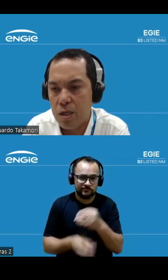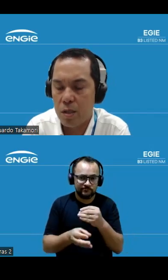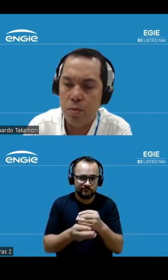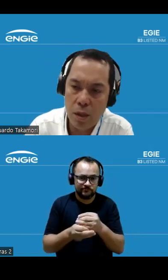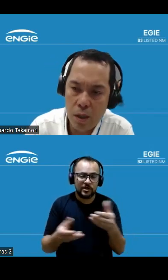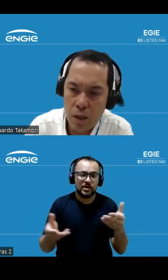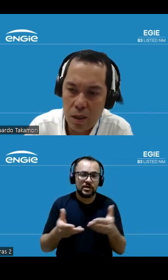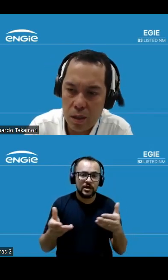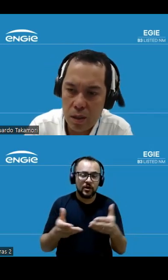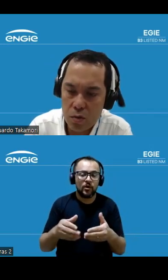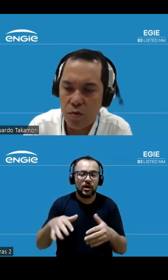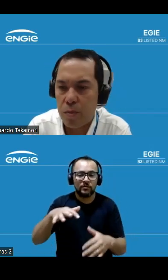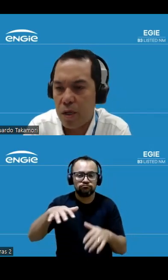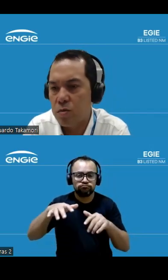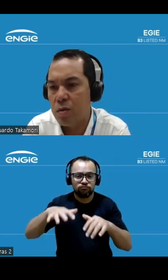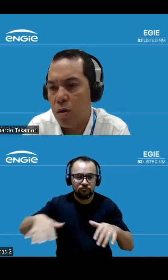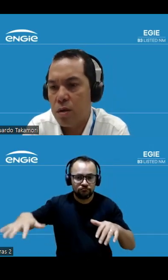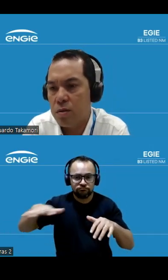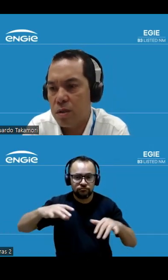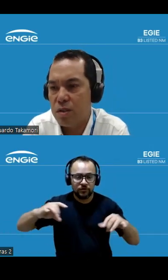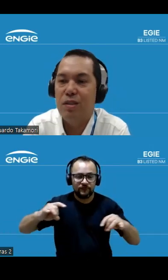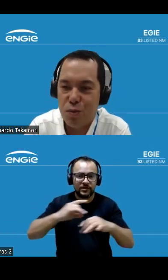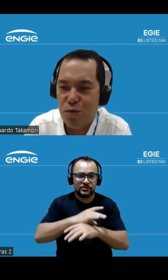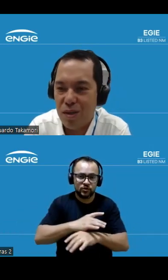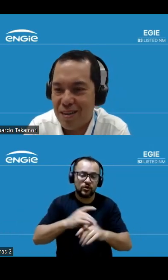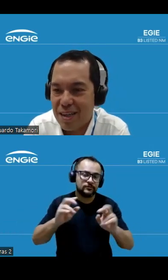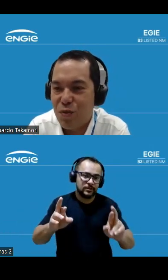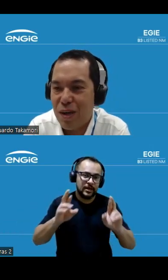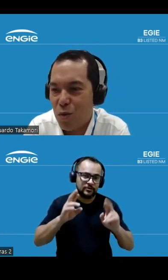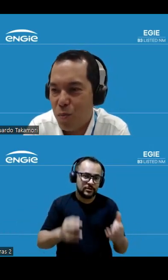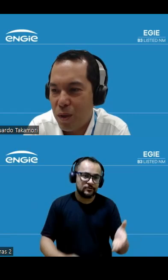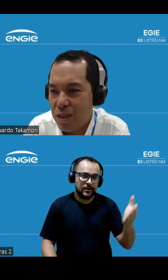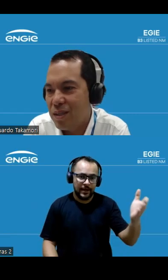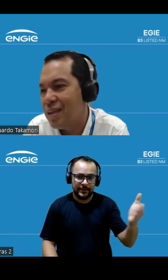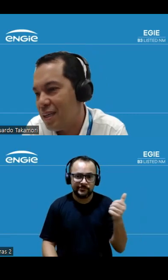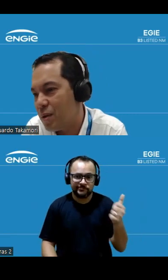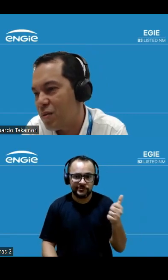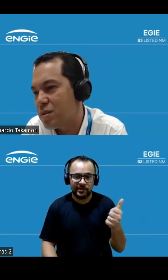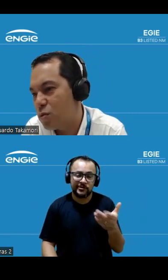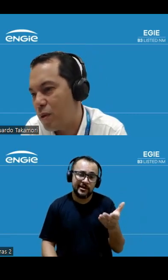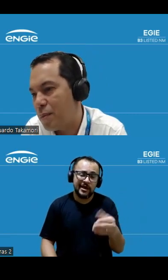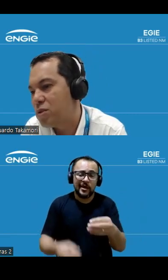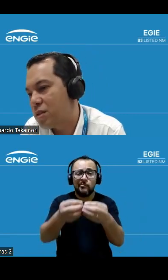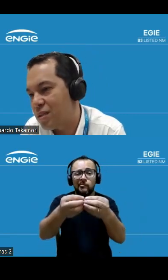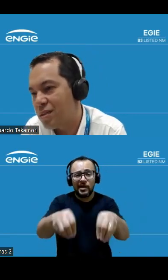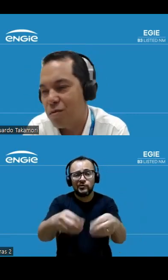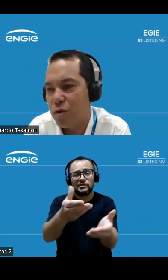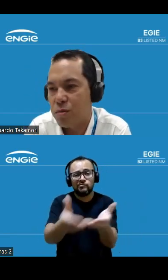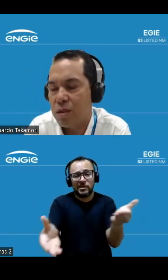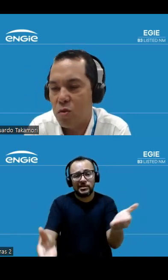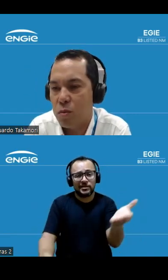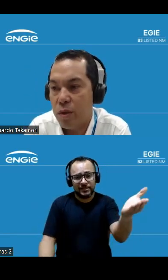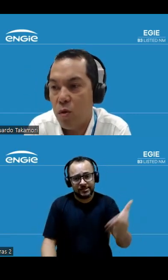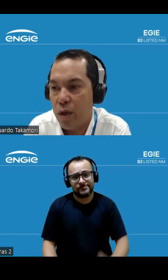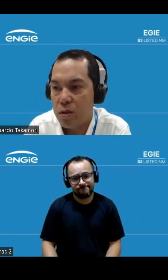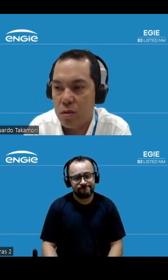parte de campo e isso foi para resultado agora isso foi classificado como perda e uma reversão do imperme que foi